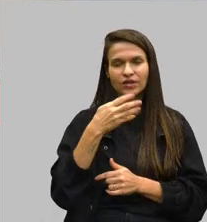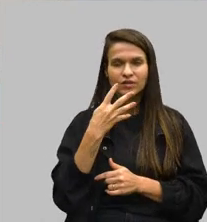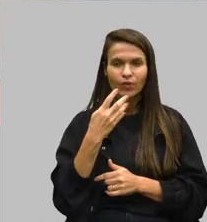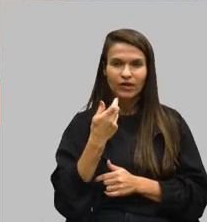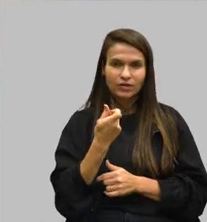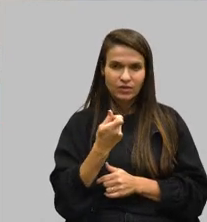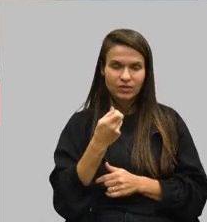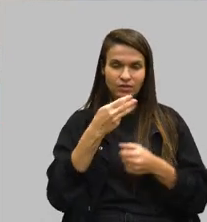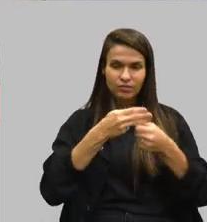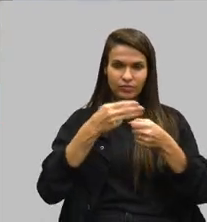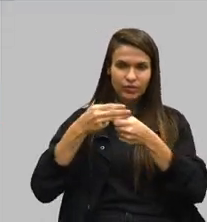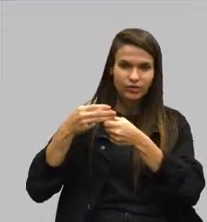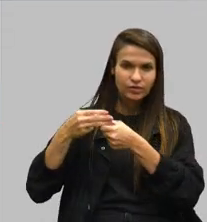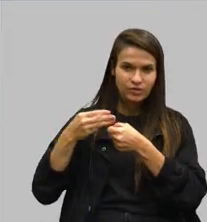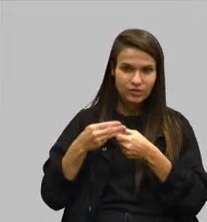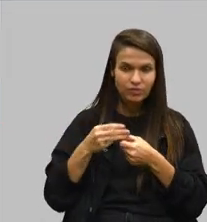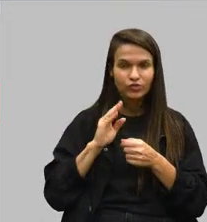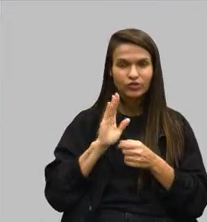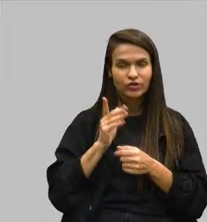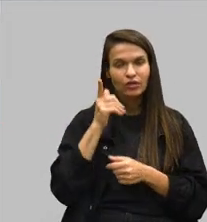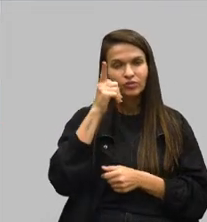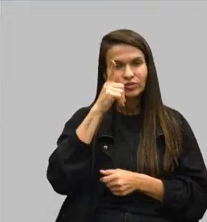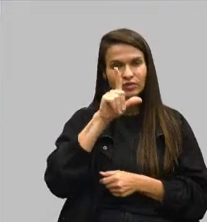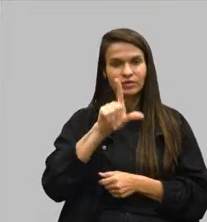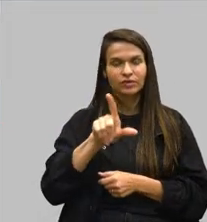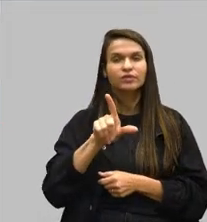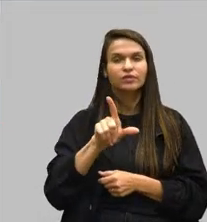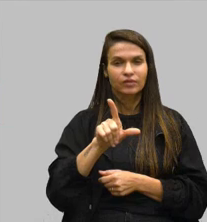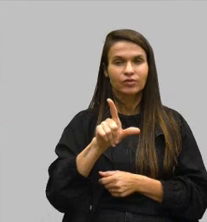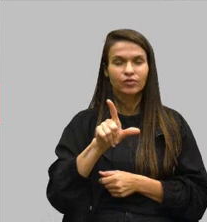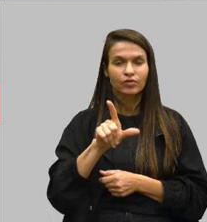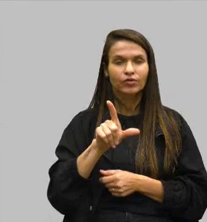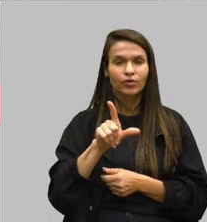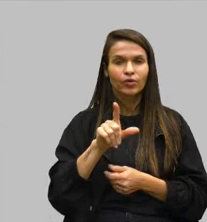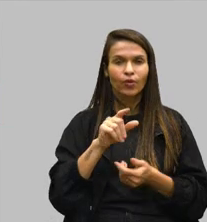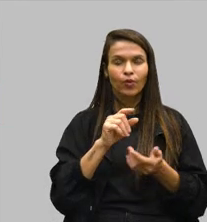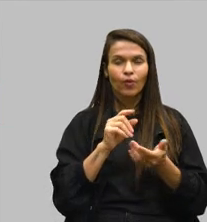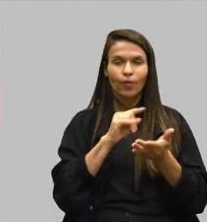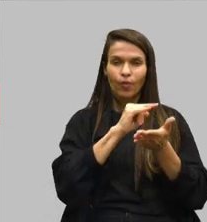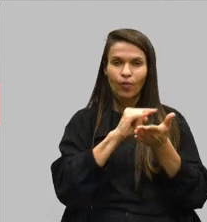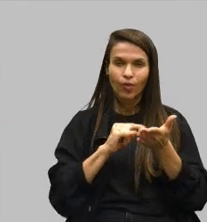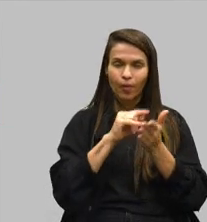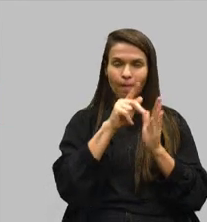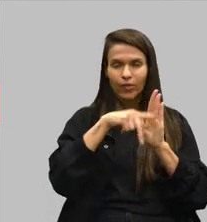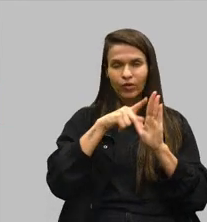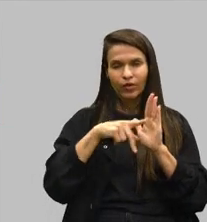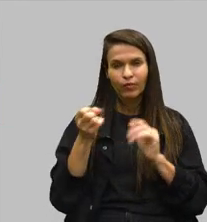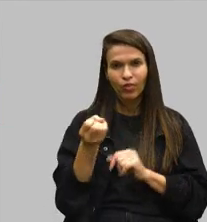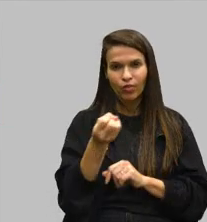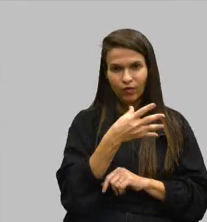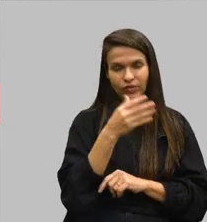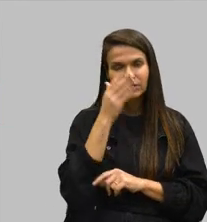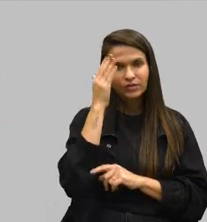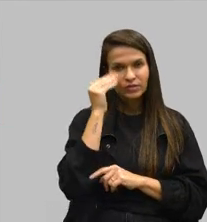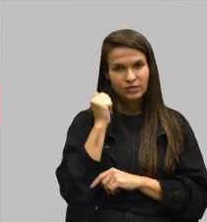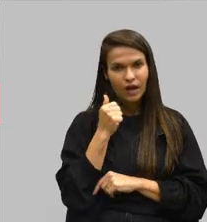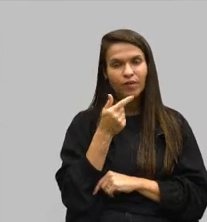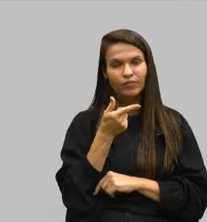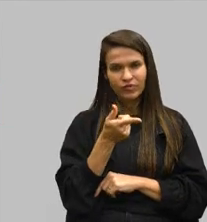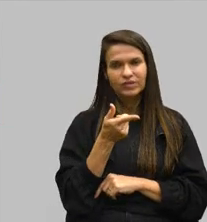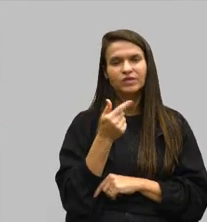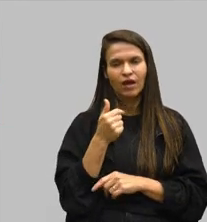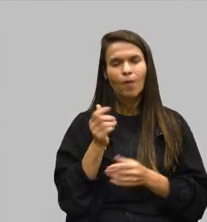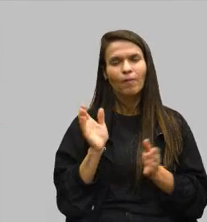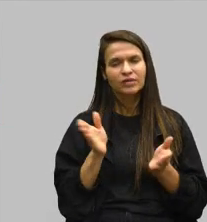746 municípios que foram alcançados já com a emissão do CIPTEIA, que é um programa novo, você sabe, eu sei que você é uma grande